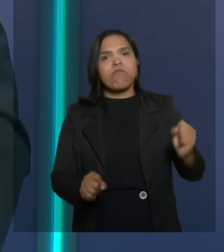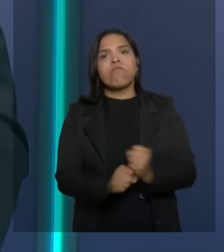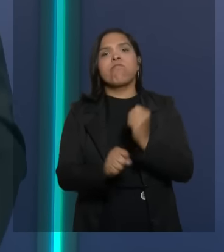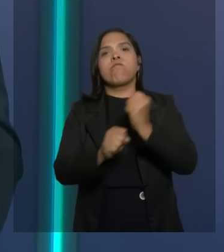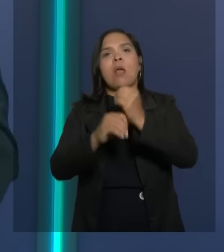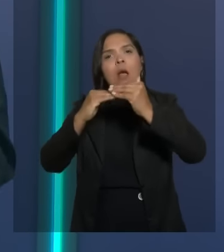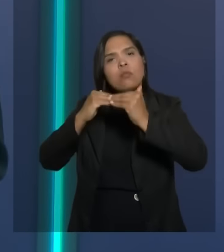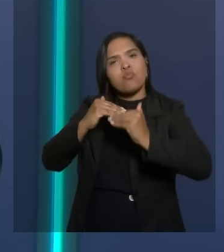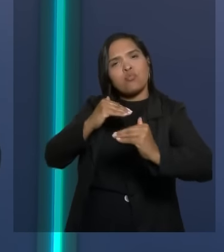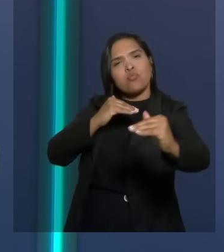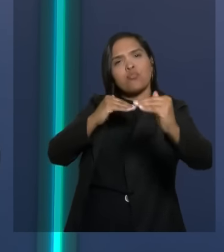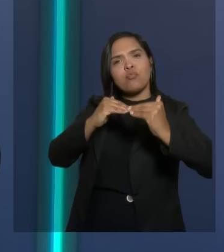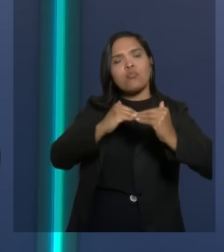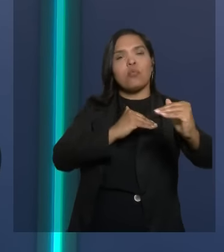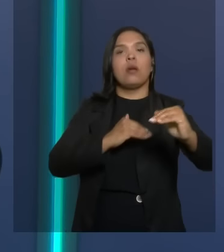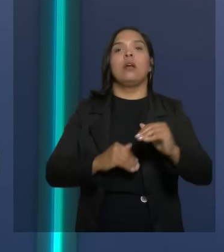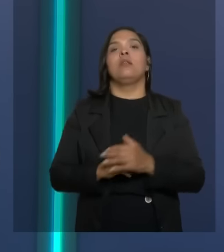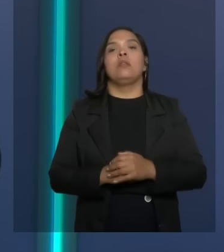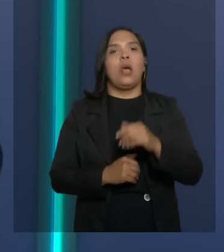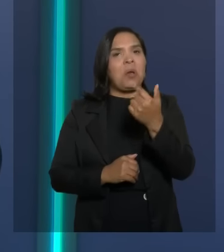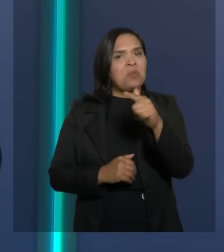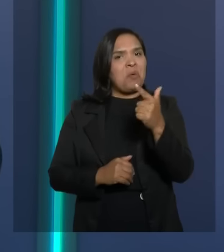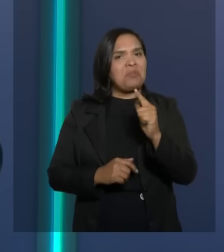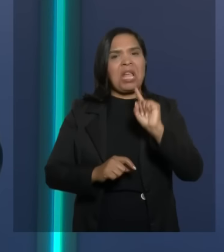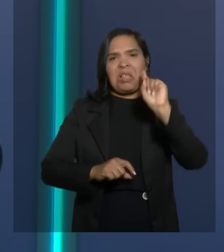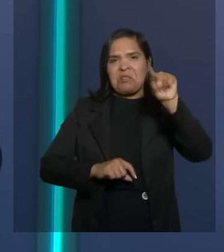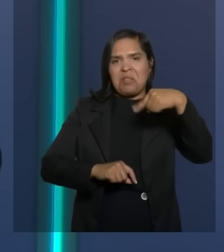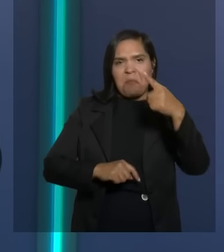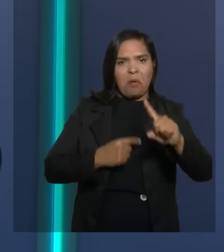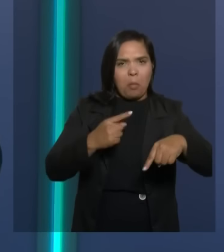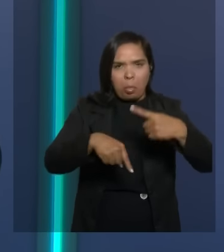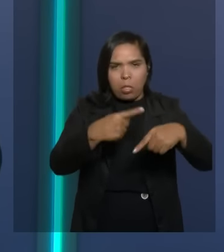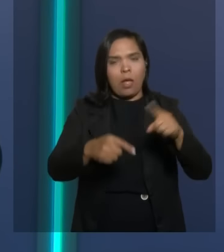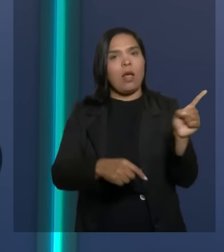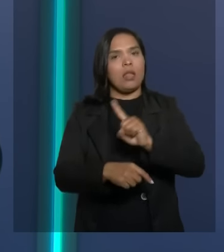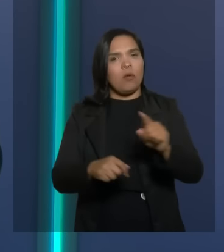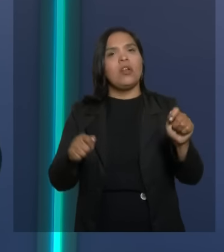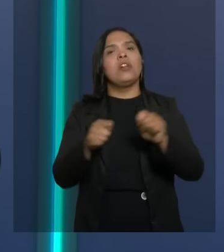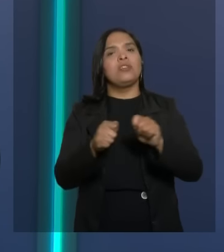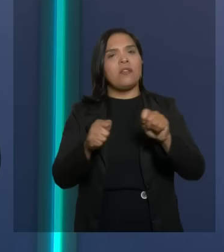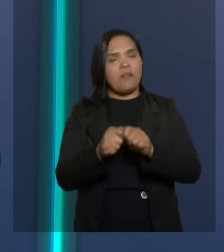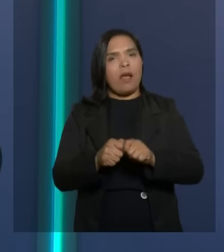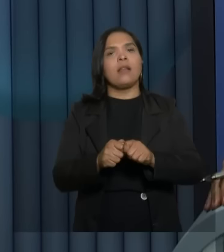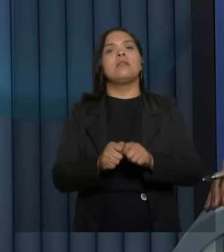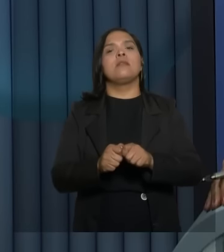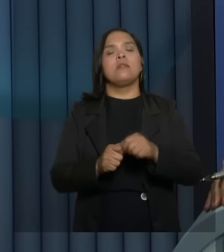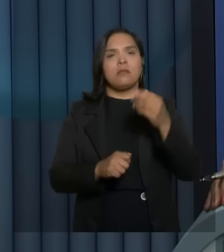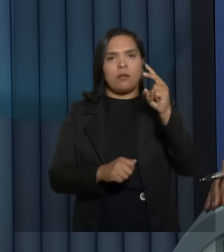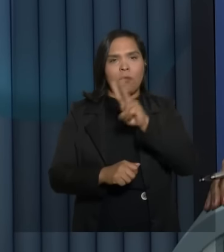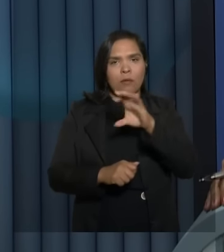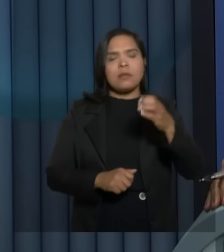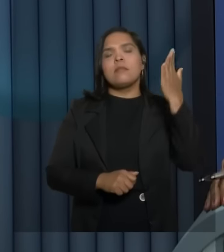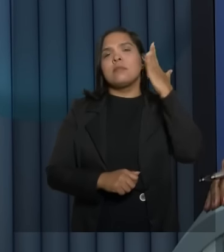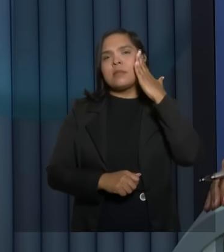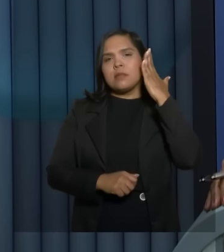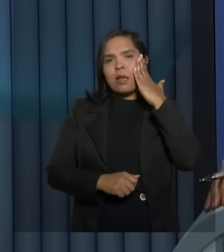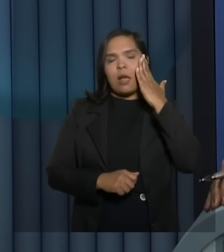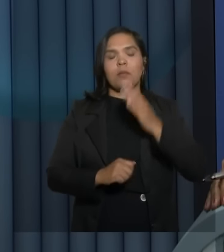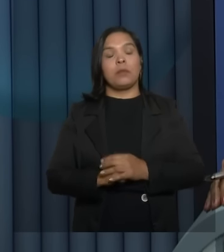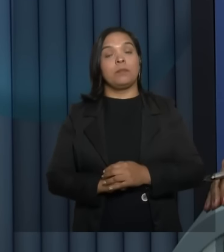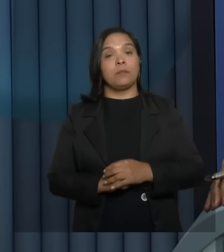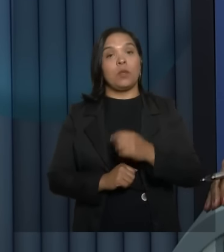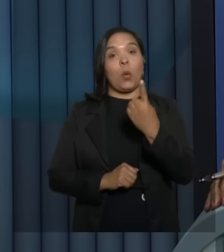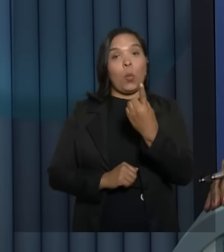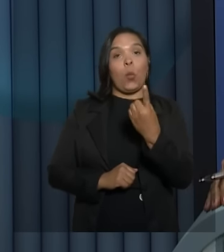aqui com a gente não tem isso de deixar para depois não, a gente faz e fala e Conquista sabe disso. Um minuto e 15